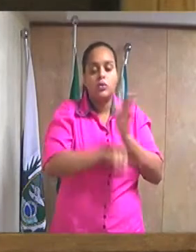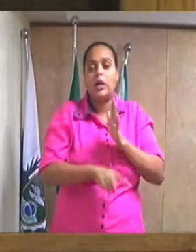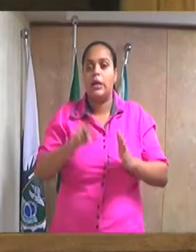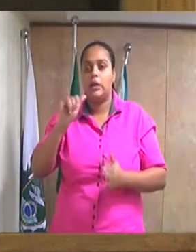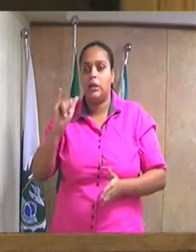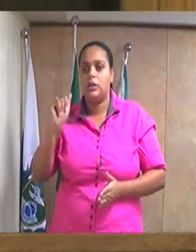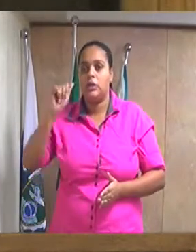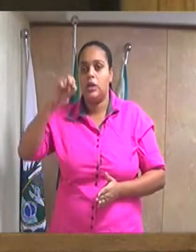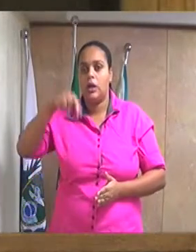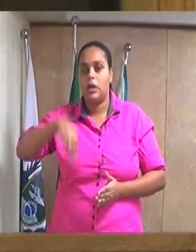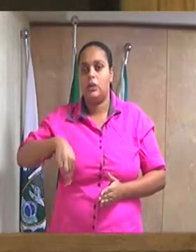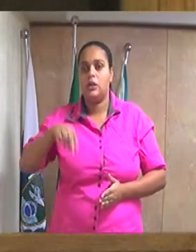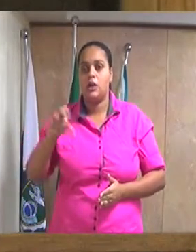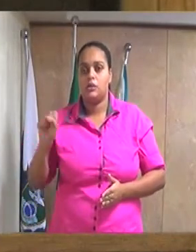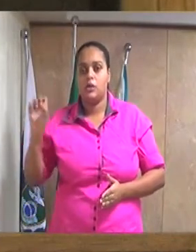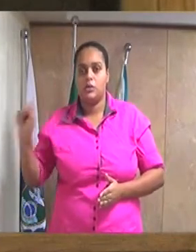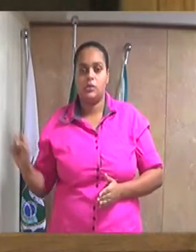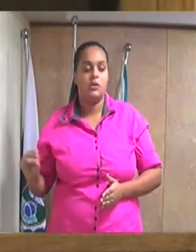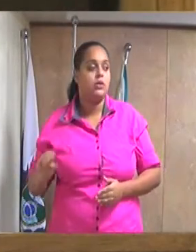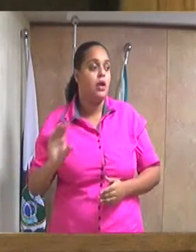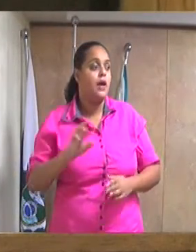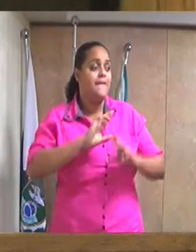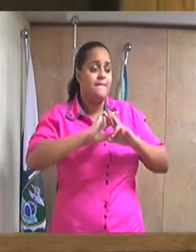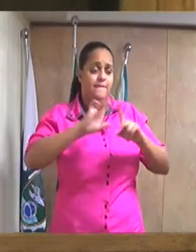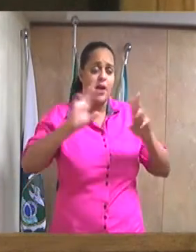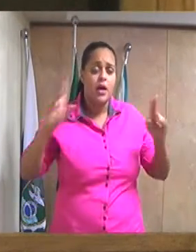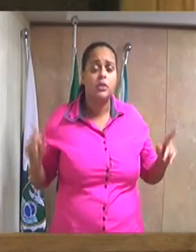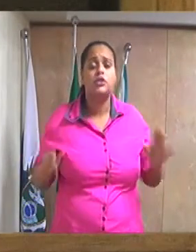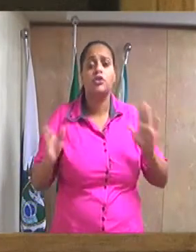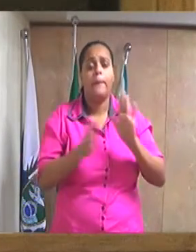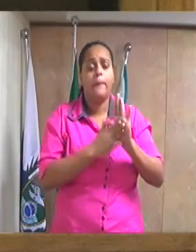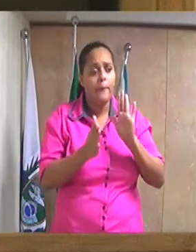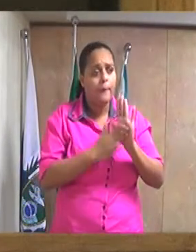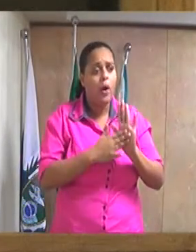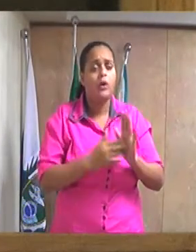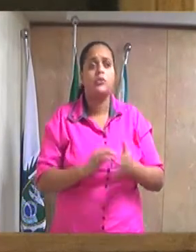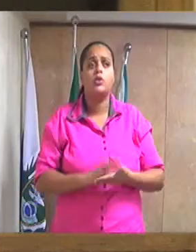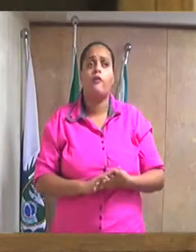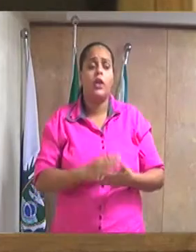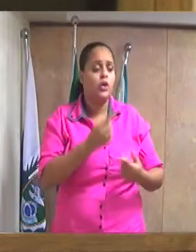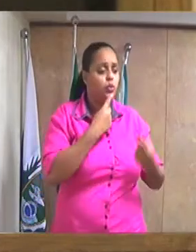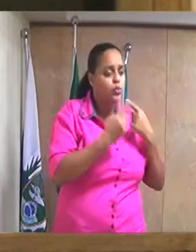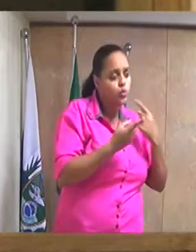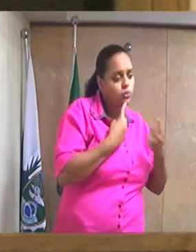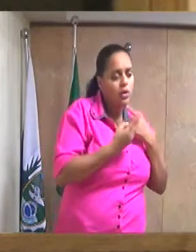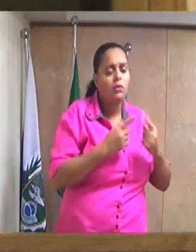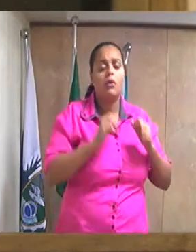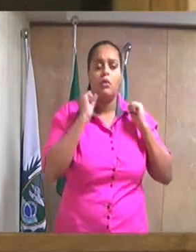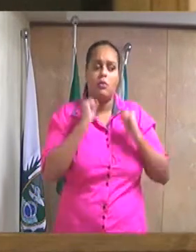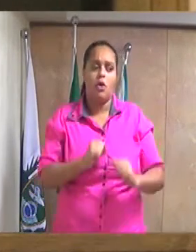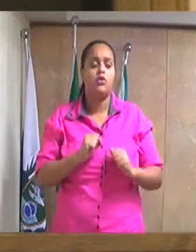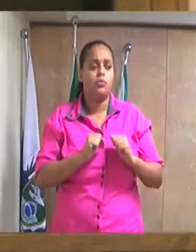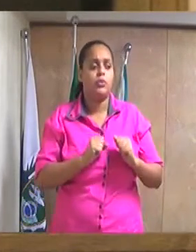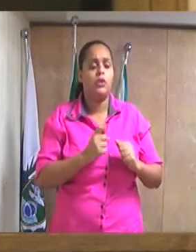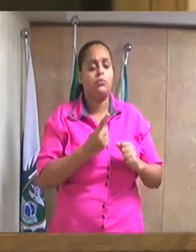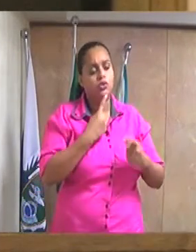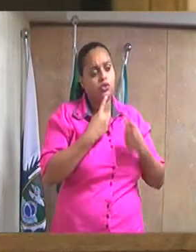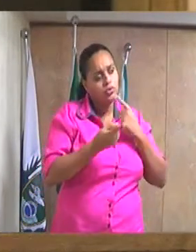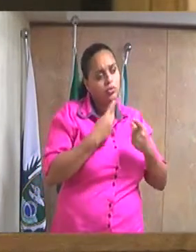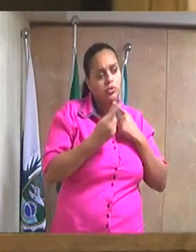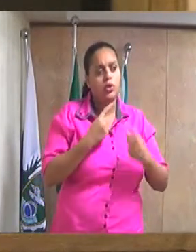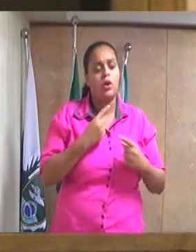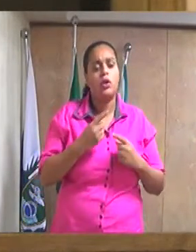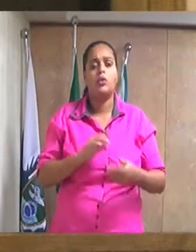não vá para o IPMDC. Tem várias propostas, tem várias discussão que a gente pode discutir e